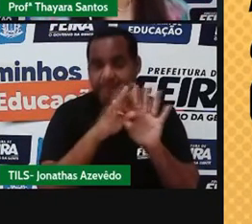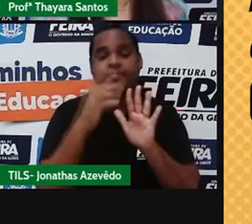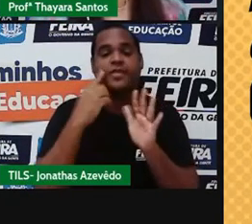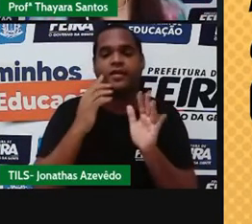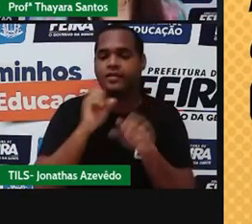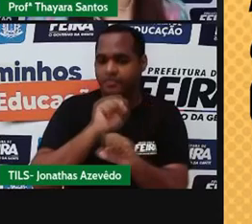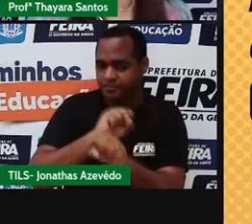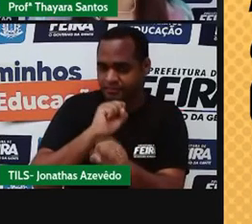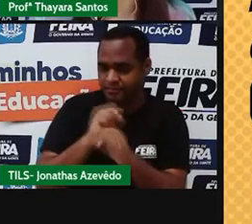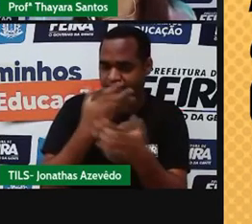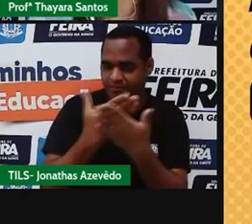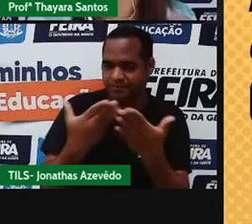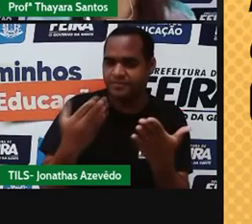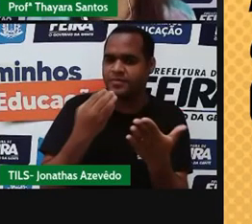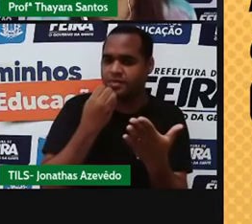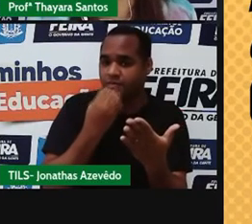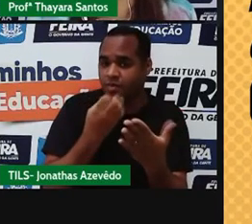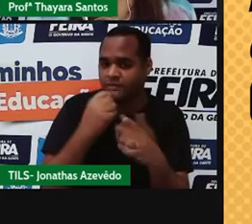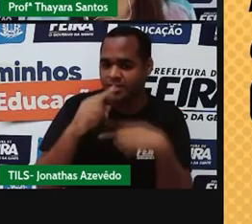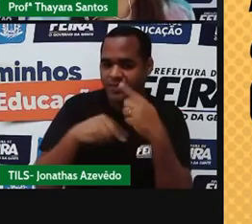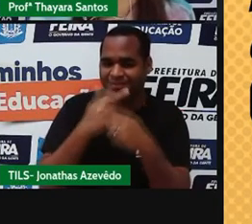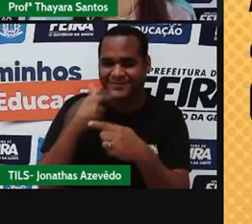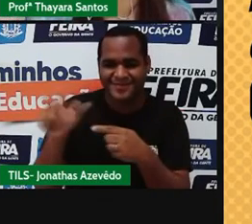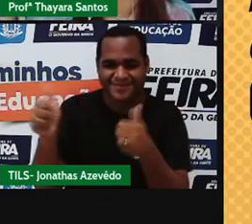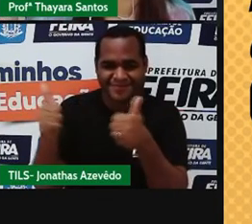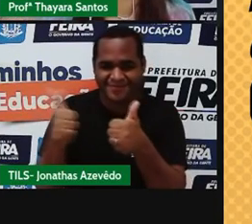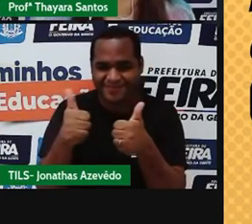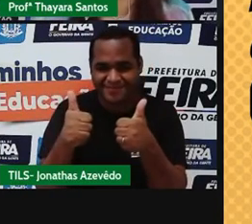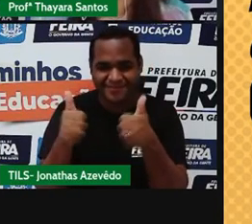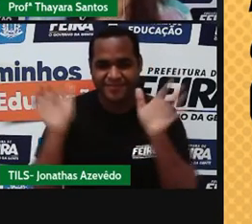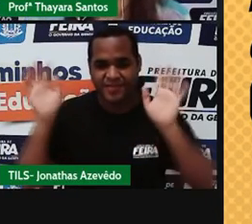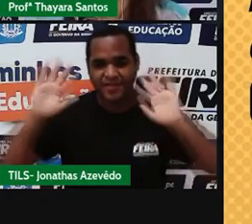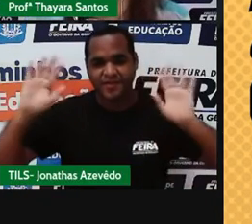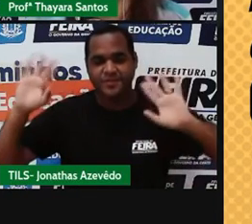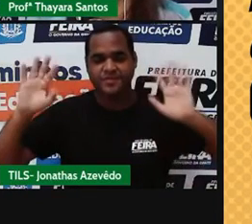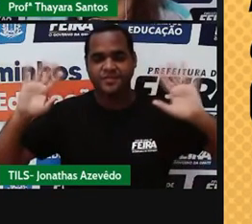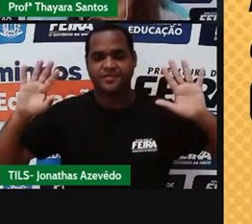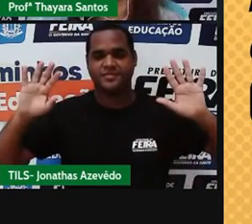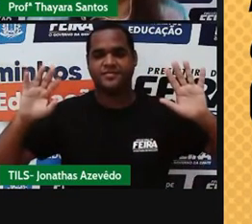aguardando vocês e até daqui a pouco, gente. Tchau, tchau.